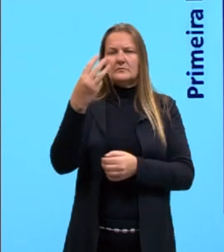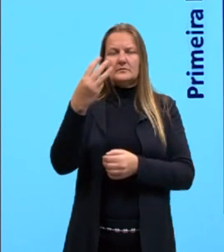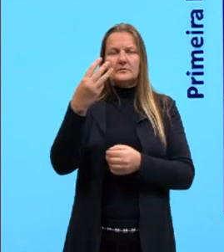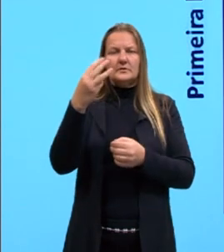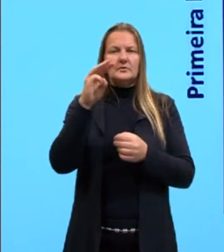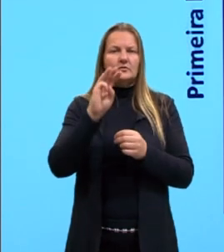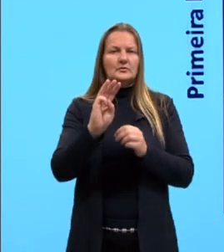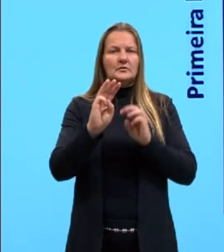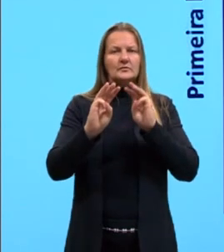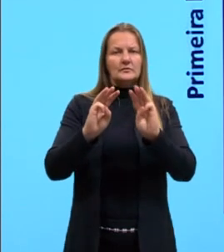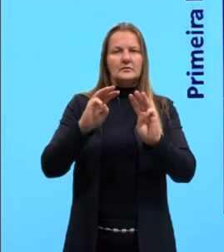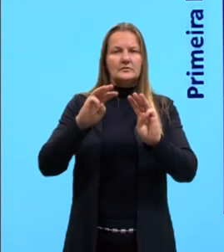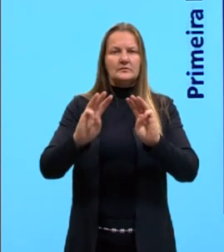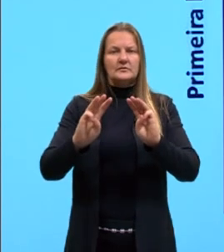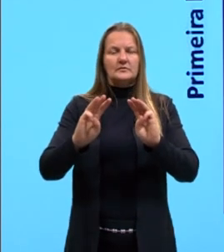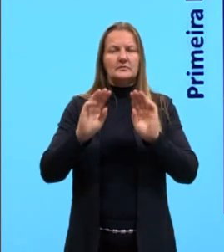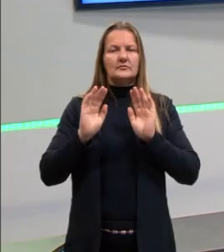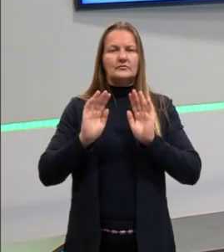um desses três códons.